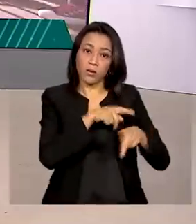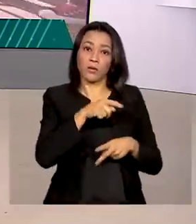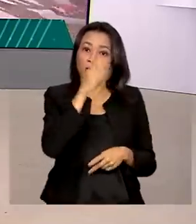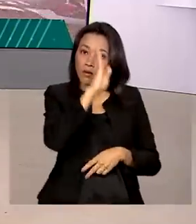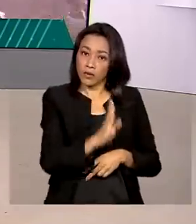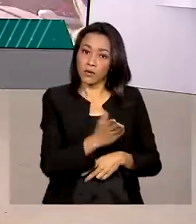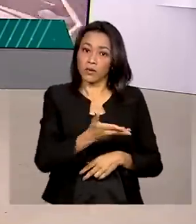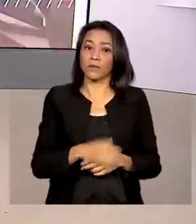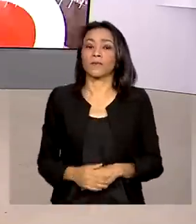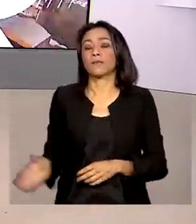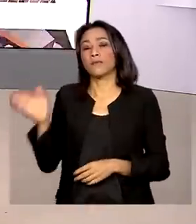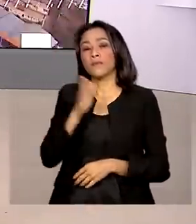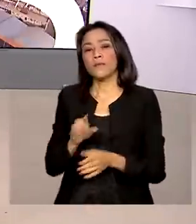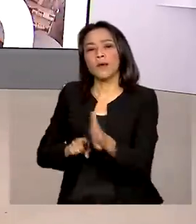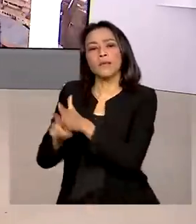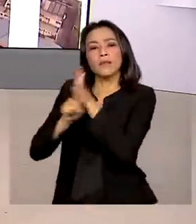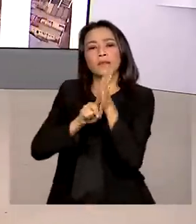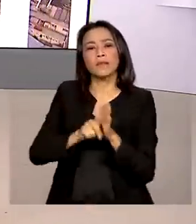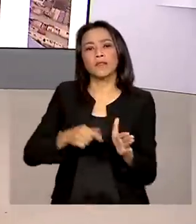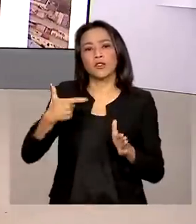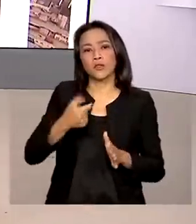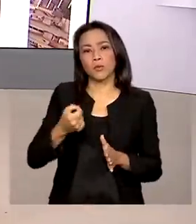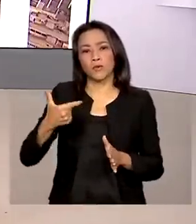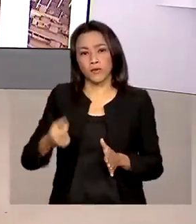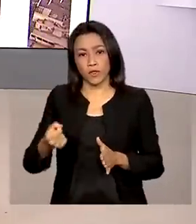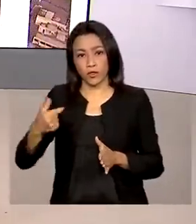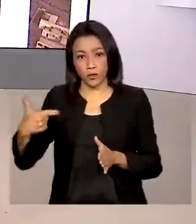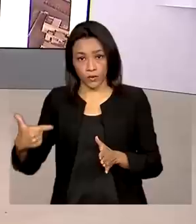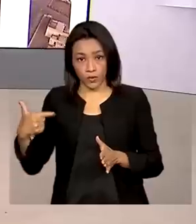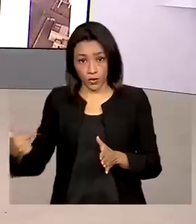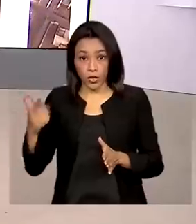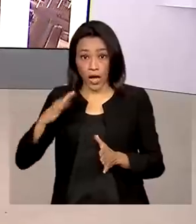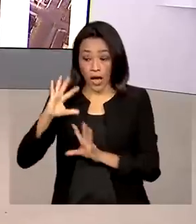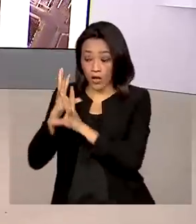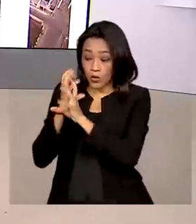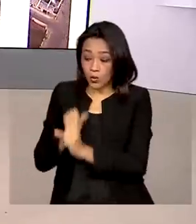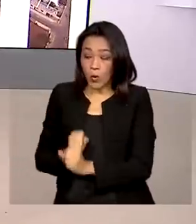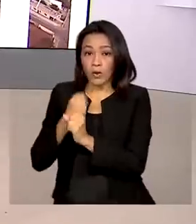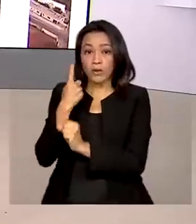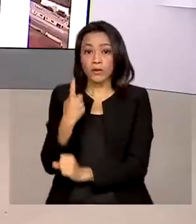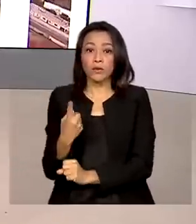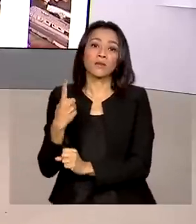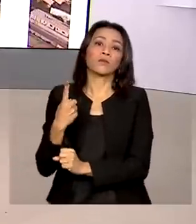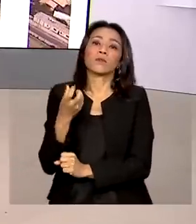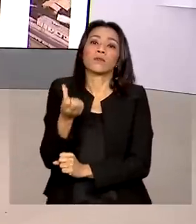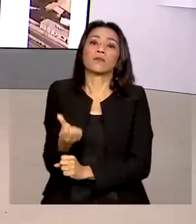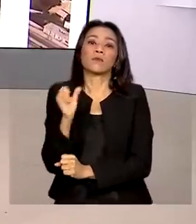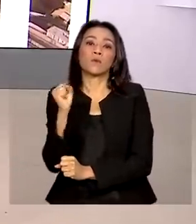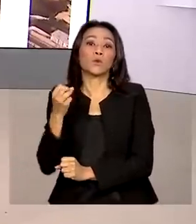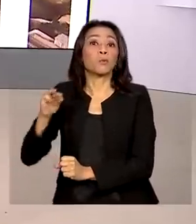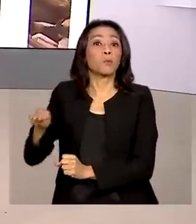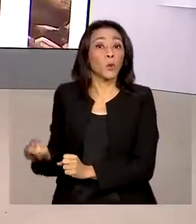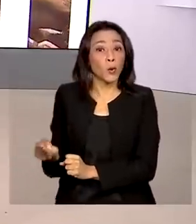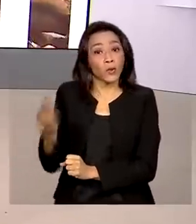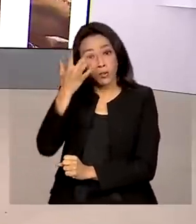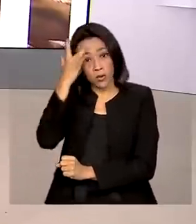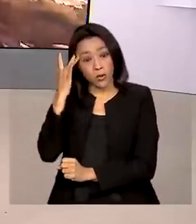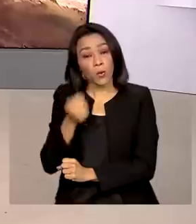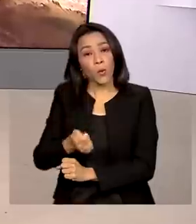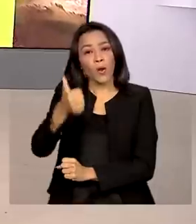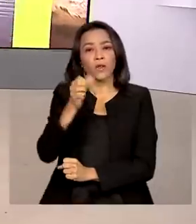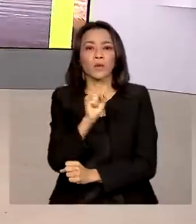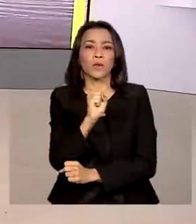O Censo 2022 contou até agora 168 milhões de pessoas, quase 80% da